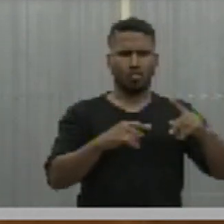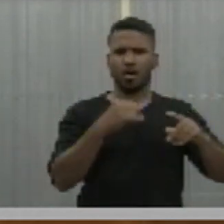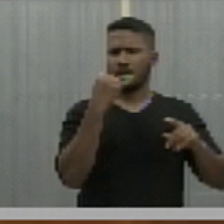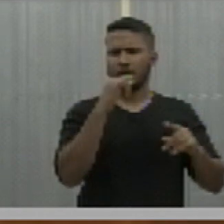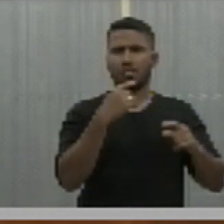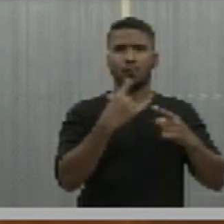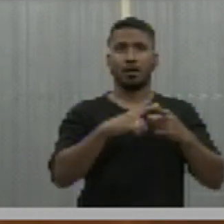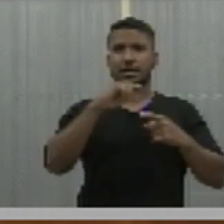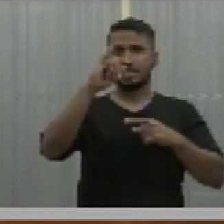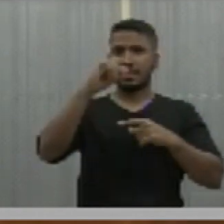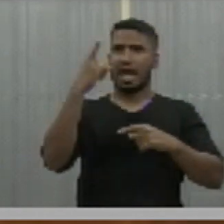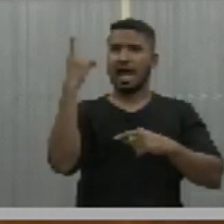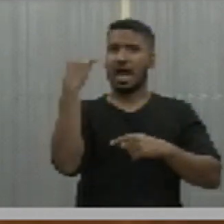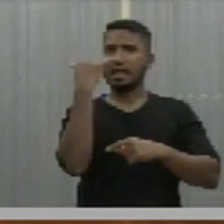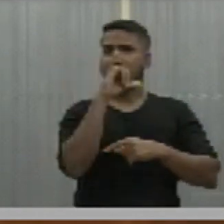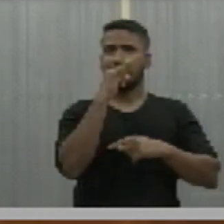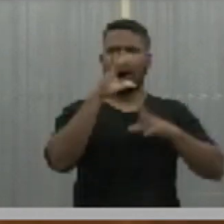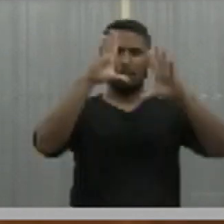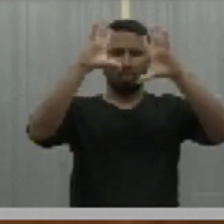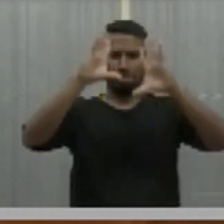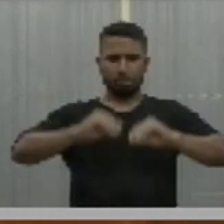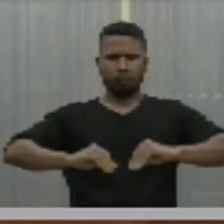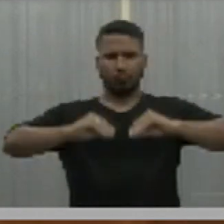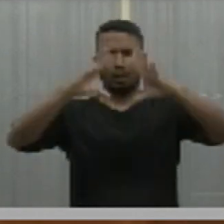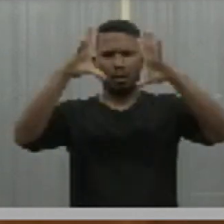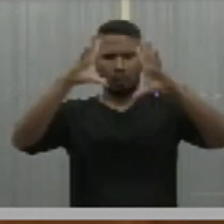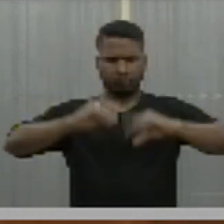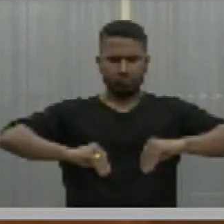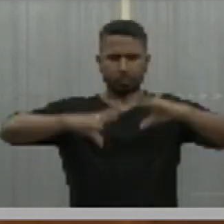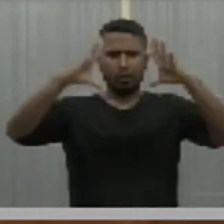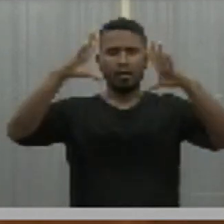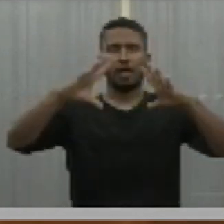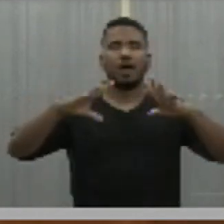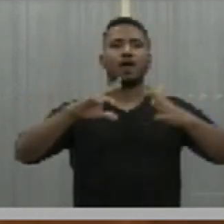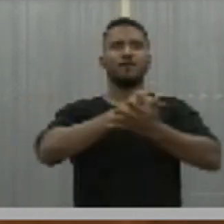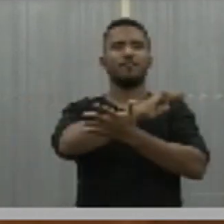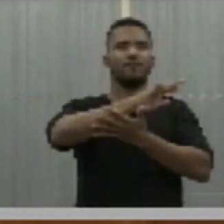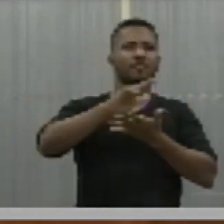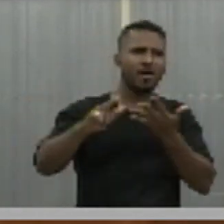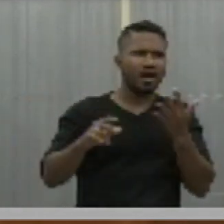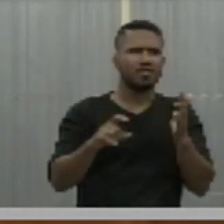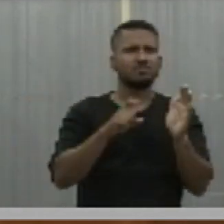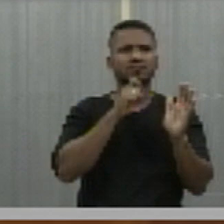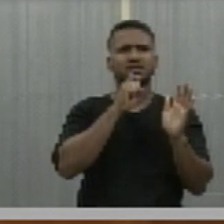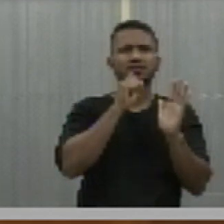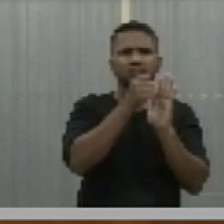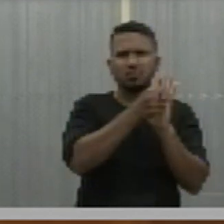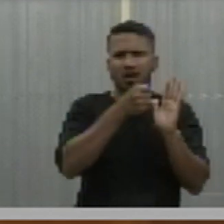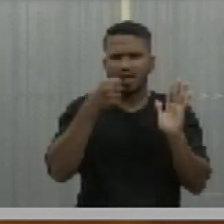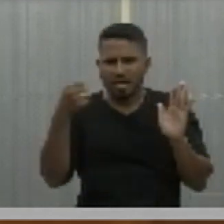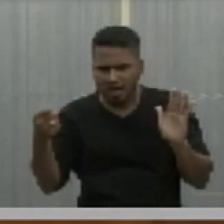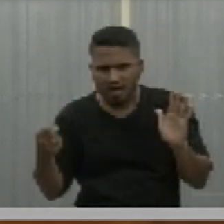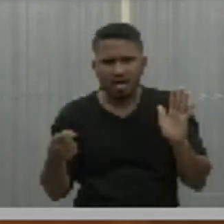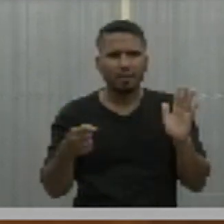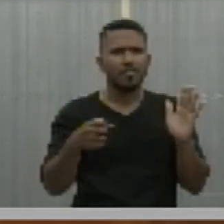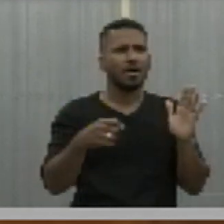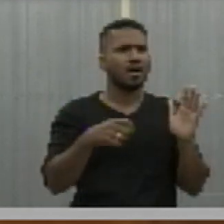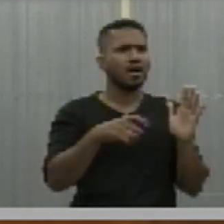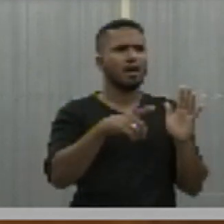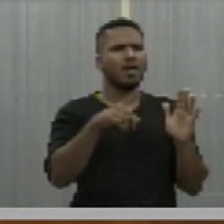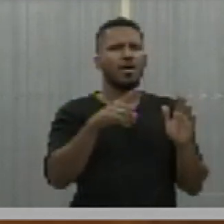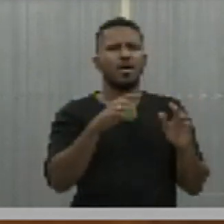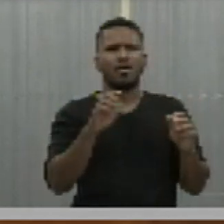ao cair a energia, naturalmente, muitos no popular deixam de